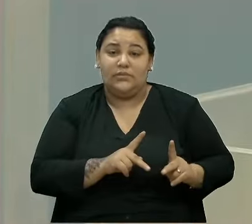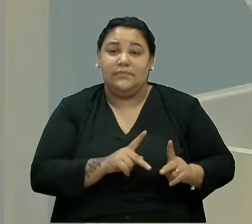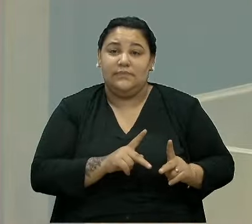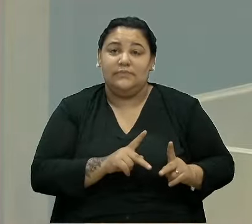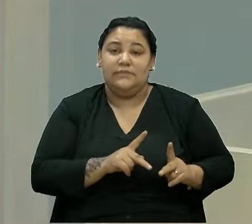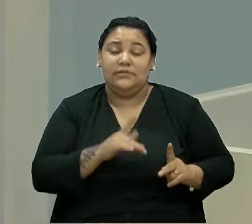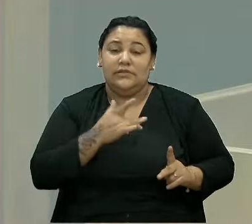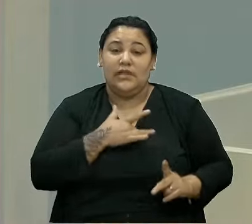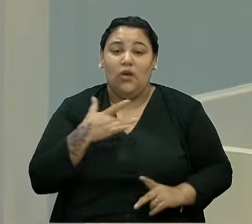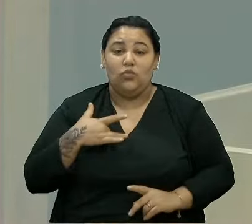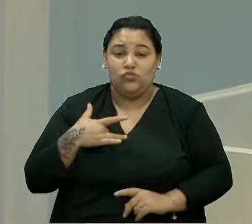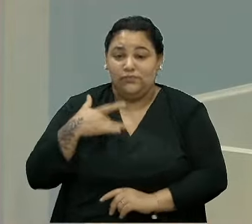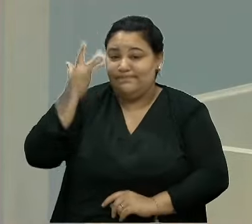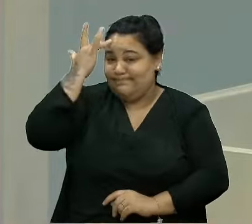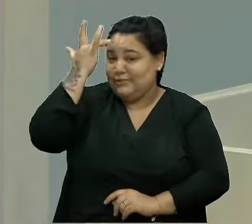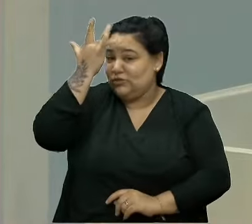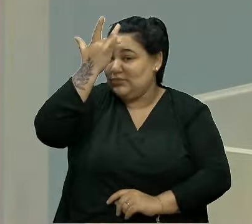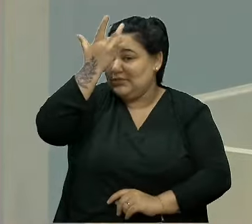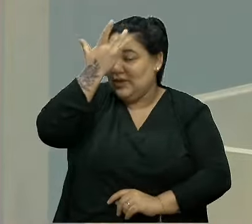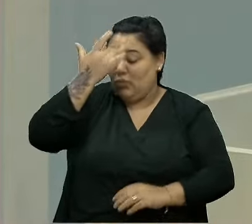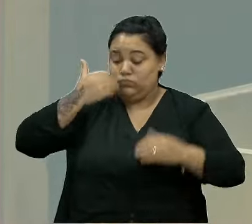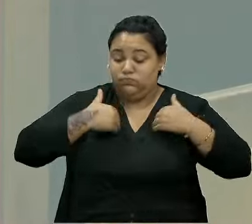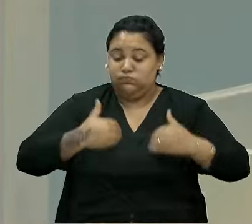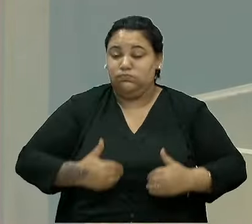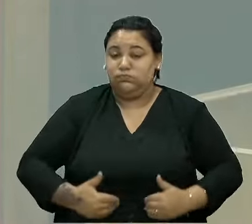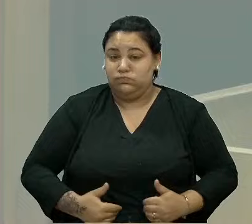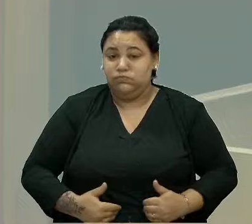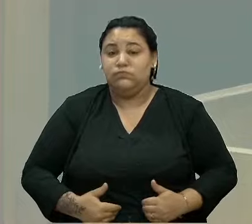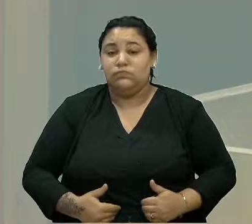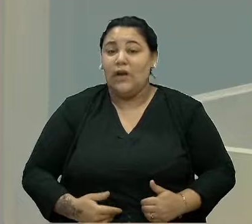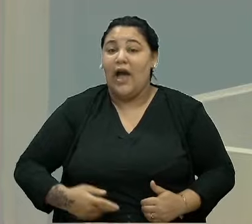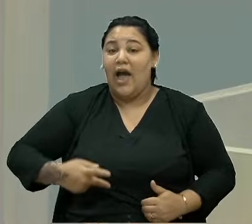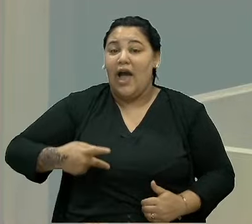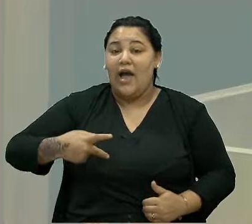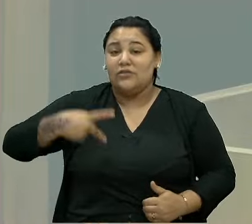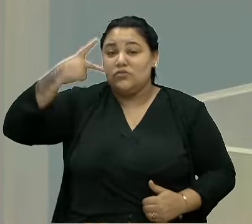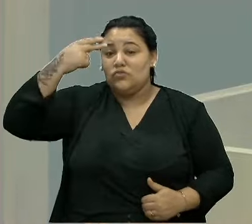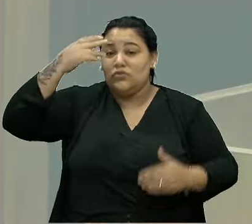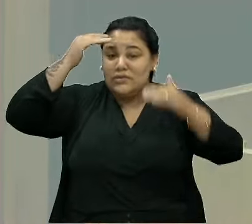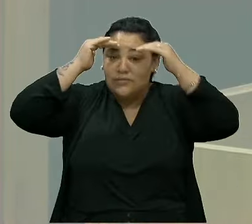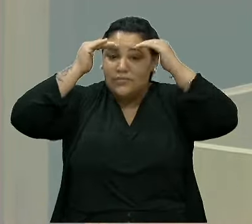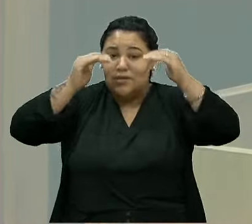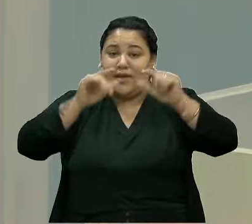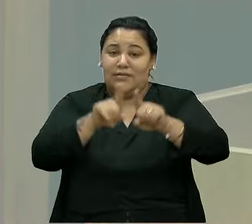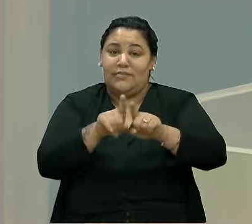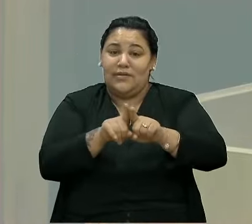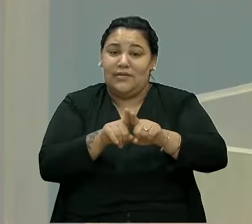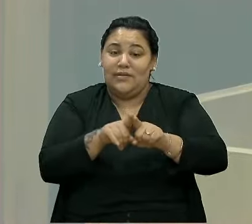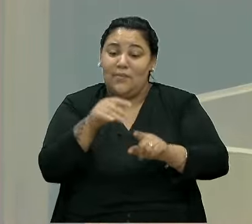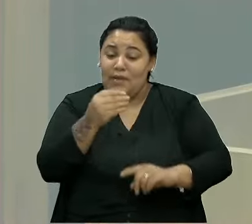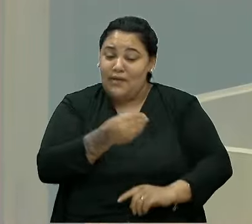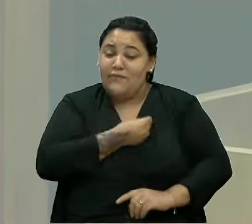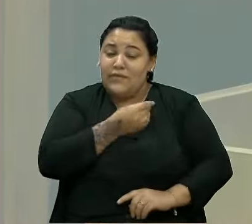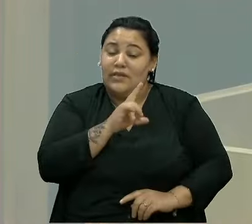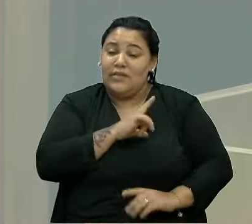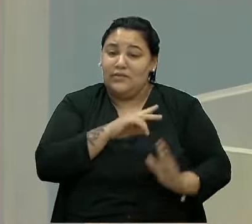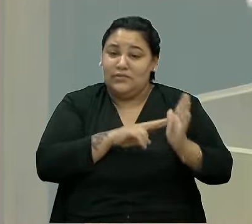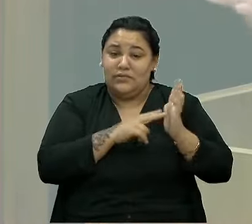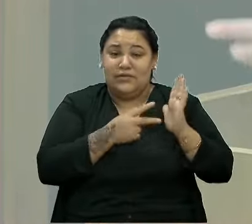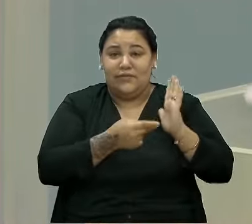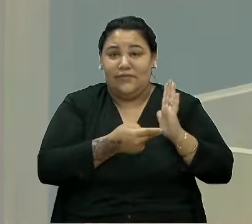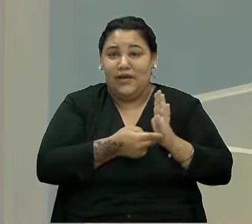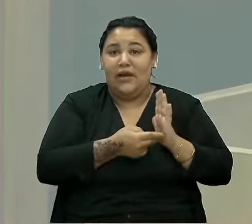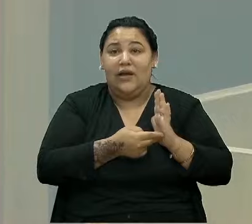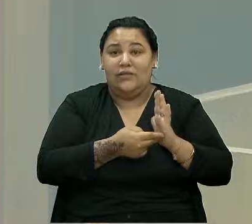saúde mental e física respeitadas e para que a vida tenha um sentido além